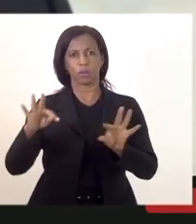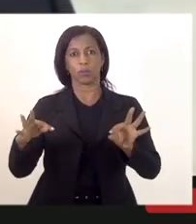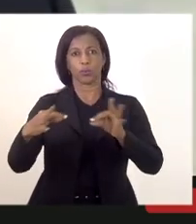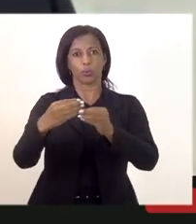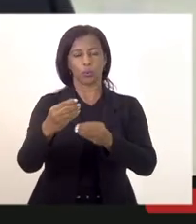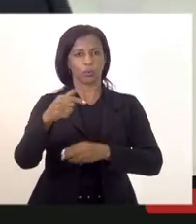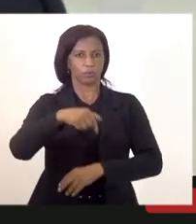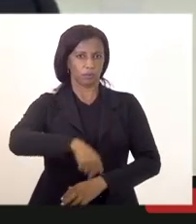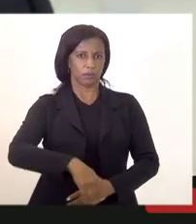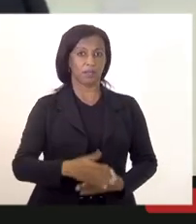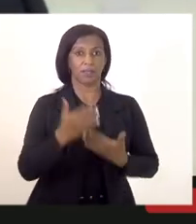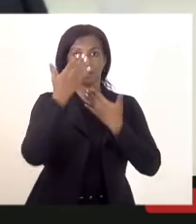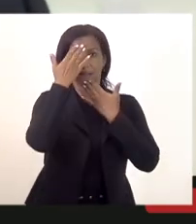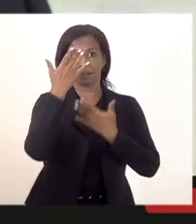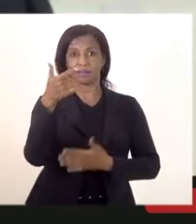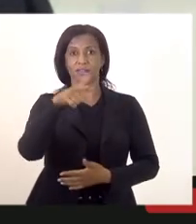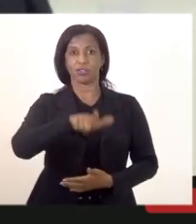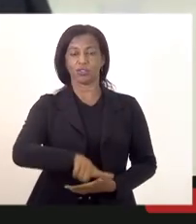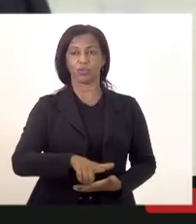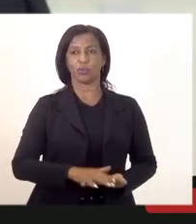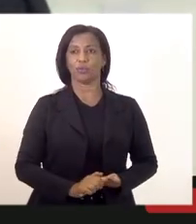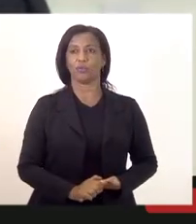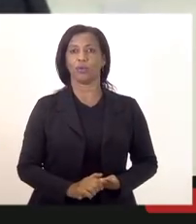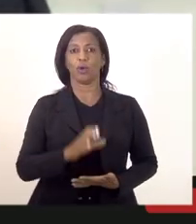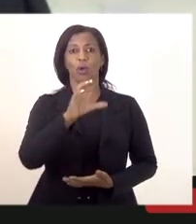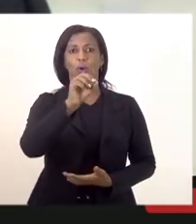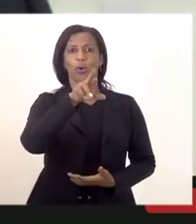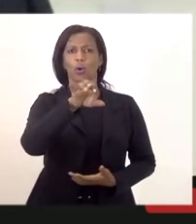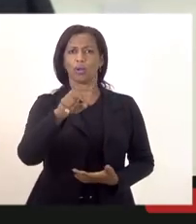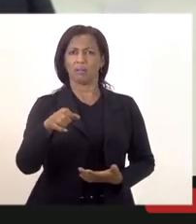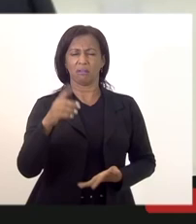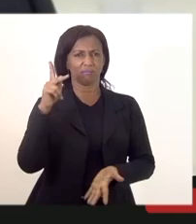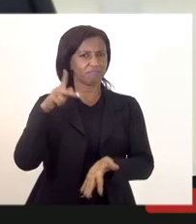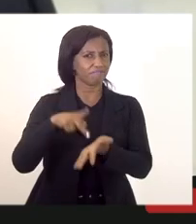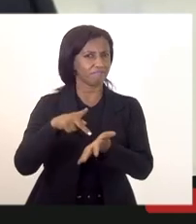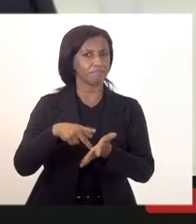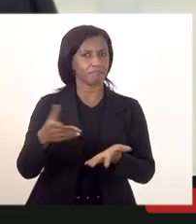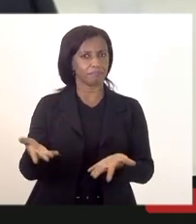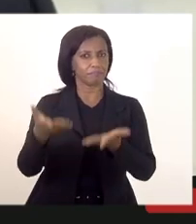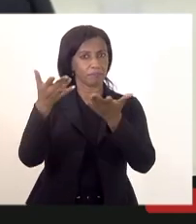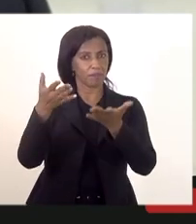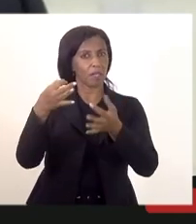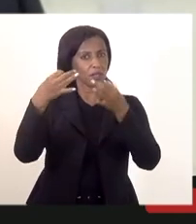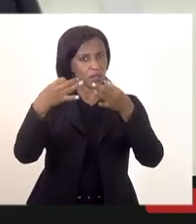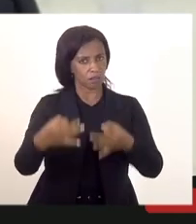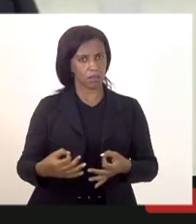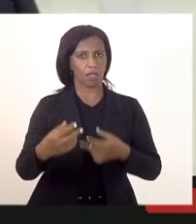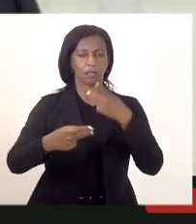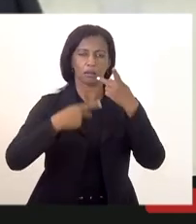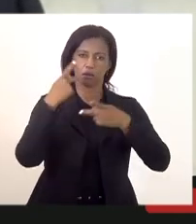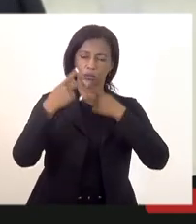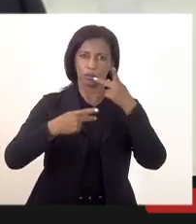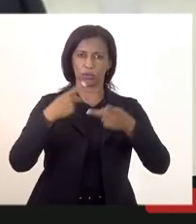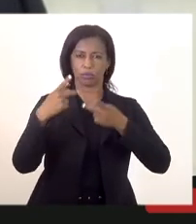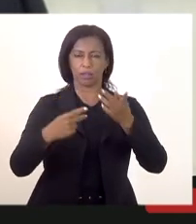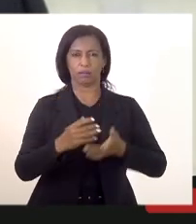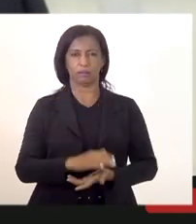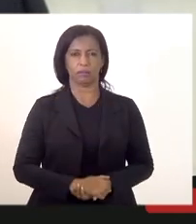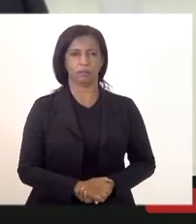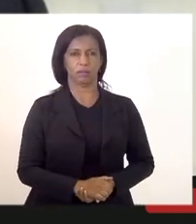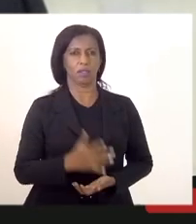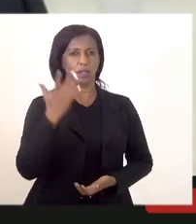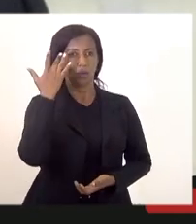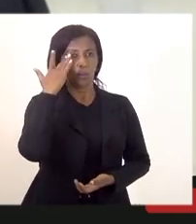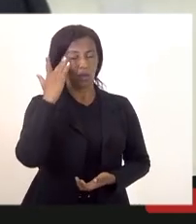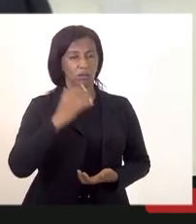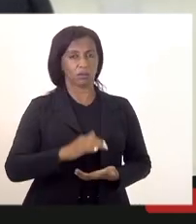e agradecer mais uma vez de fato vossa excelência está acertado mais uma vez nas suas palavras eu acho que